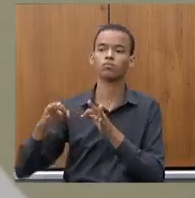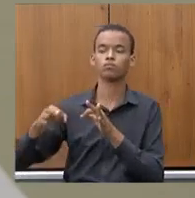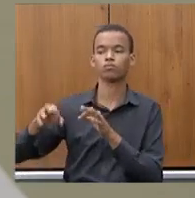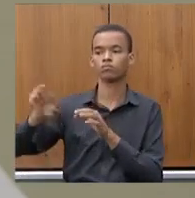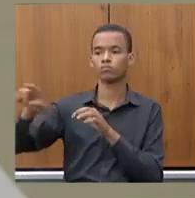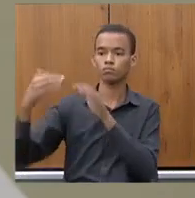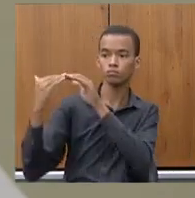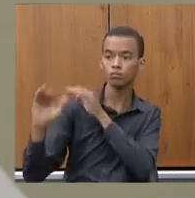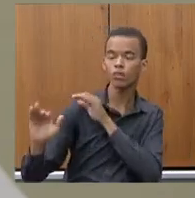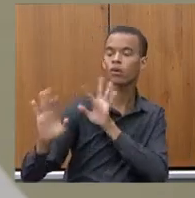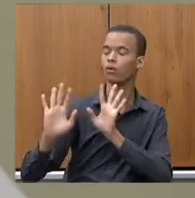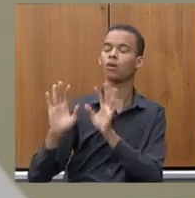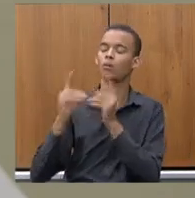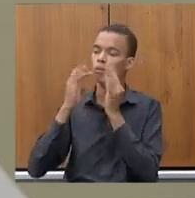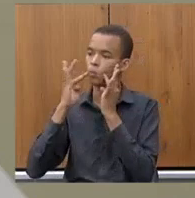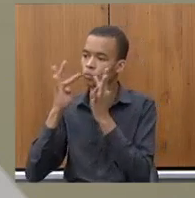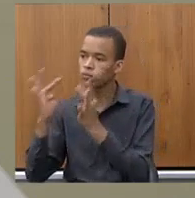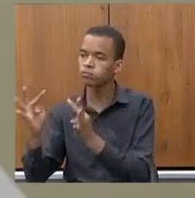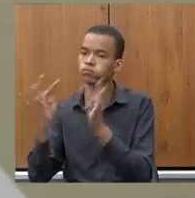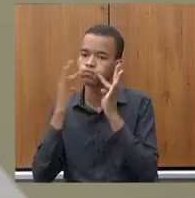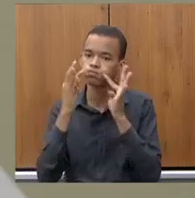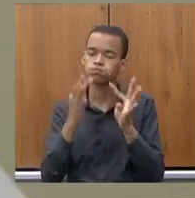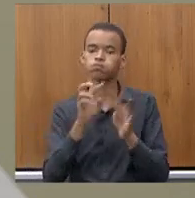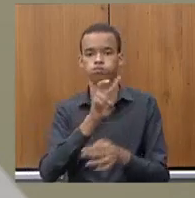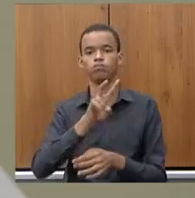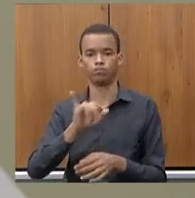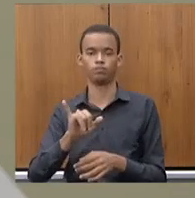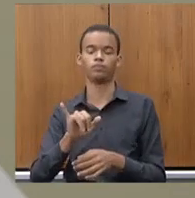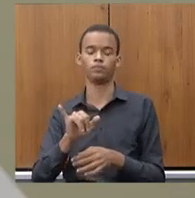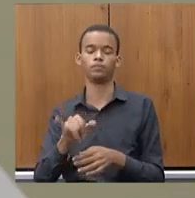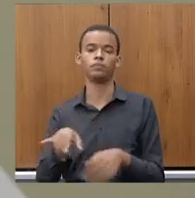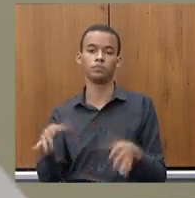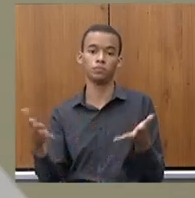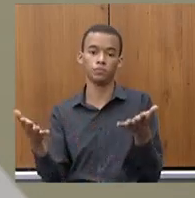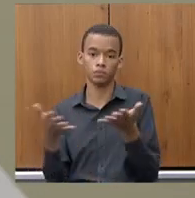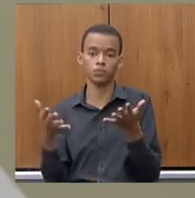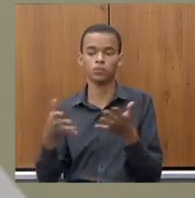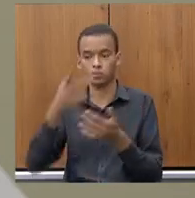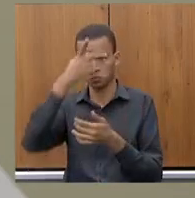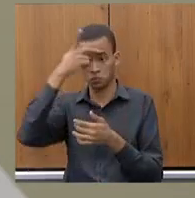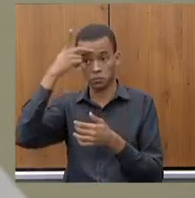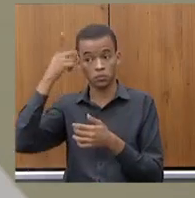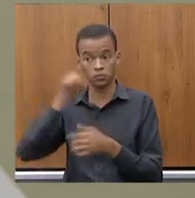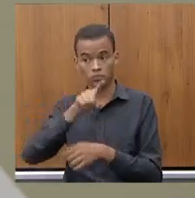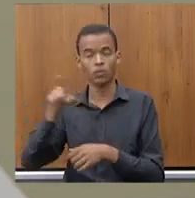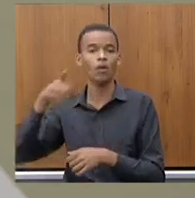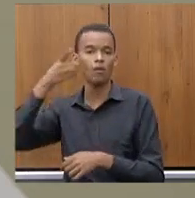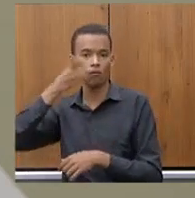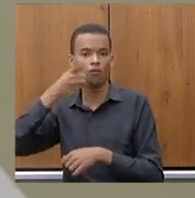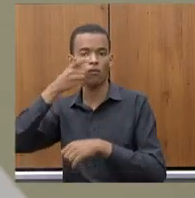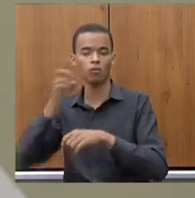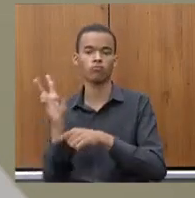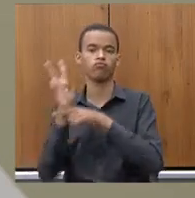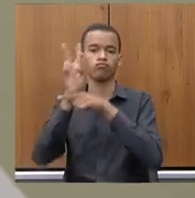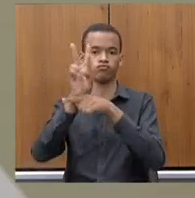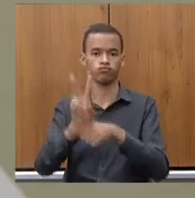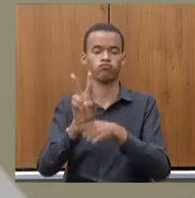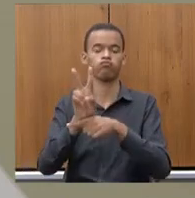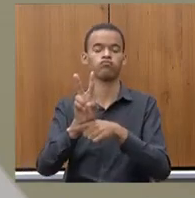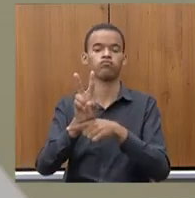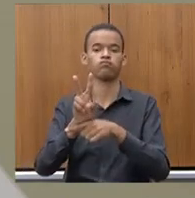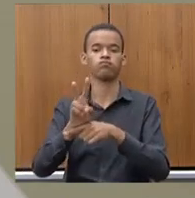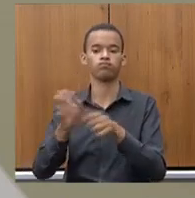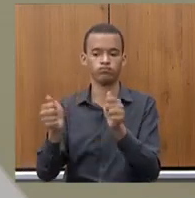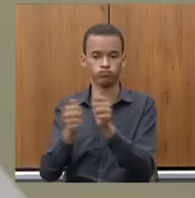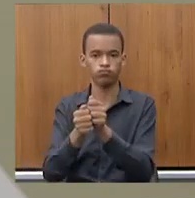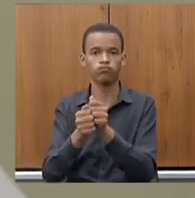aqueles que podem e precisam como representantes do povo ajudar numa construção democrática